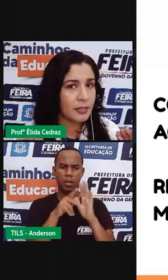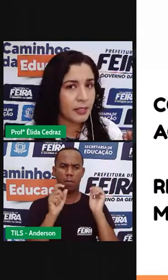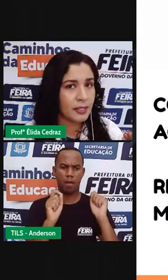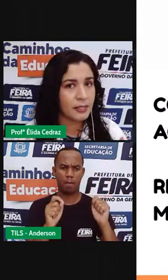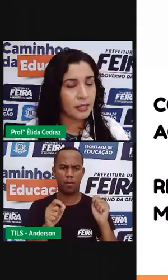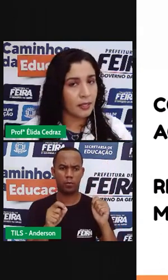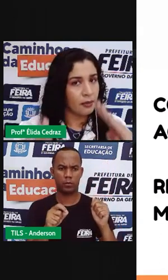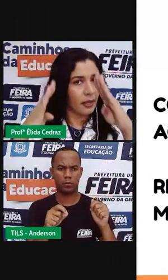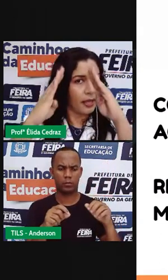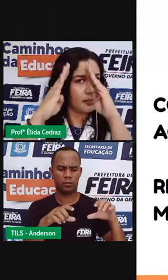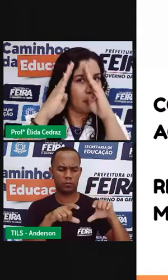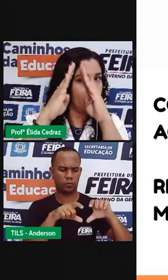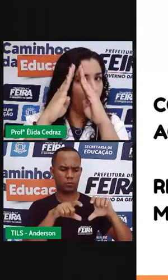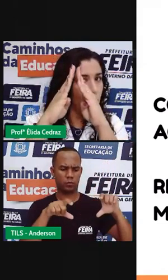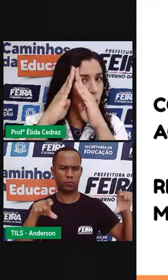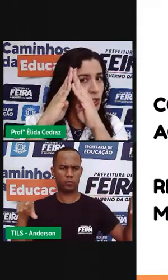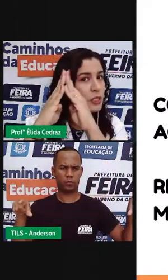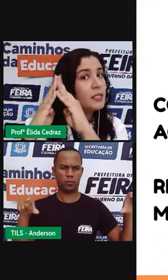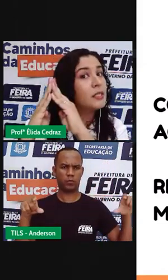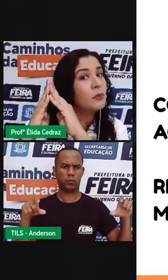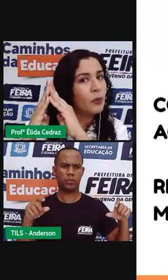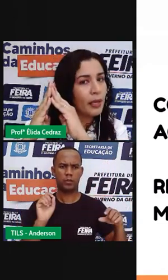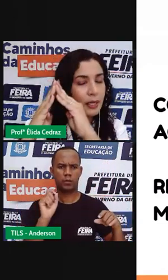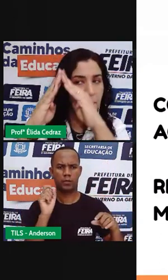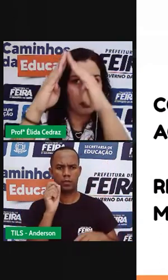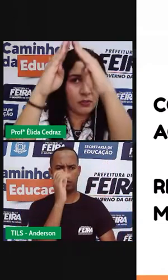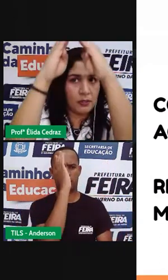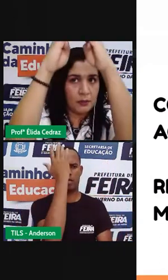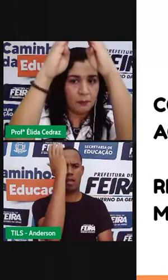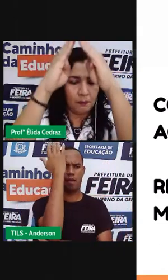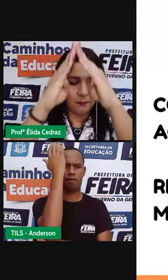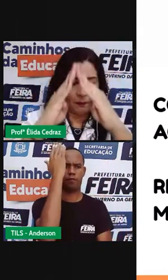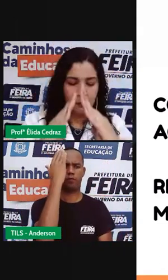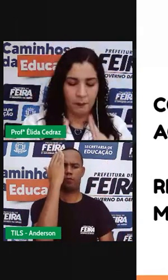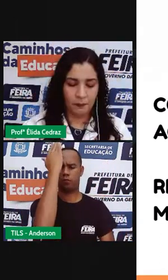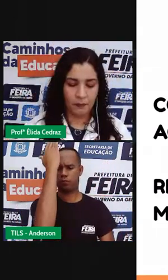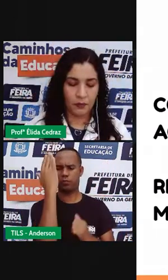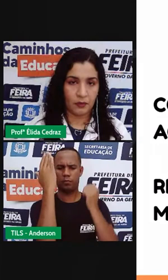árvorezinhas assim como tudinhas com os eucaliptos